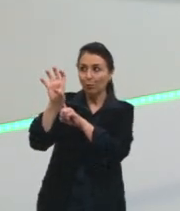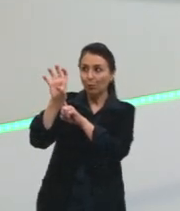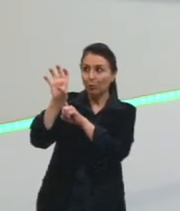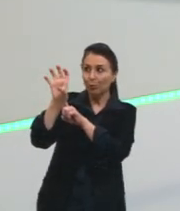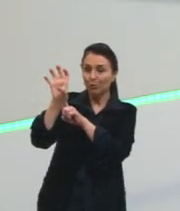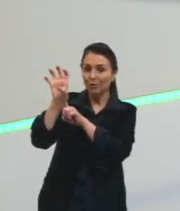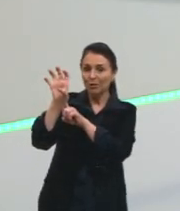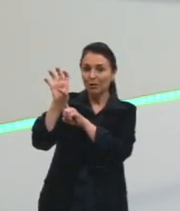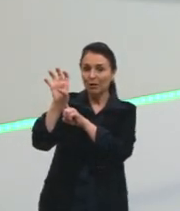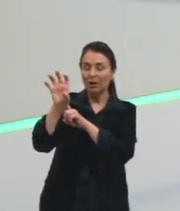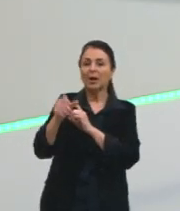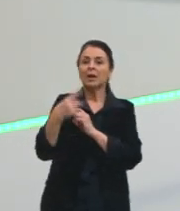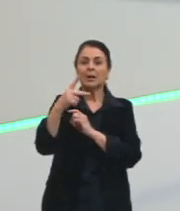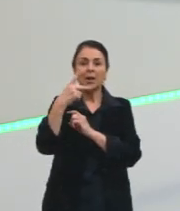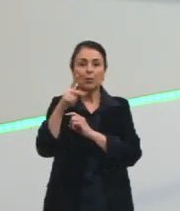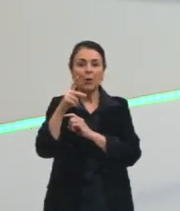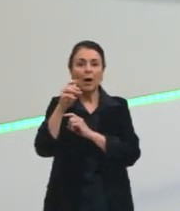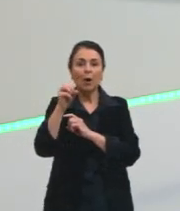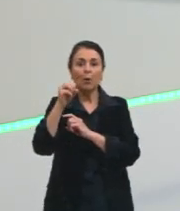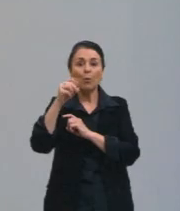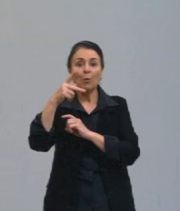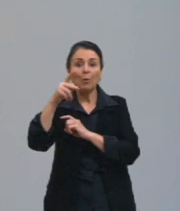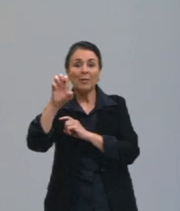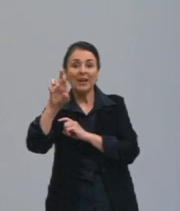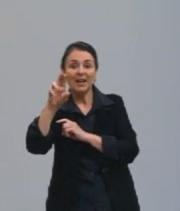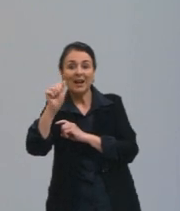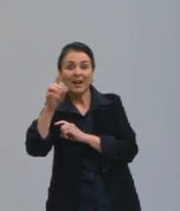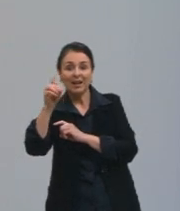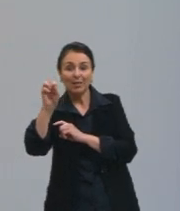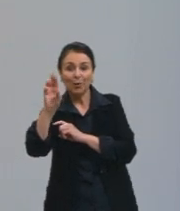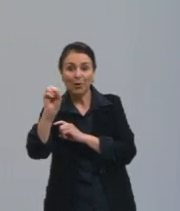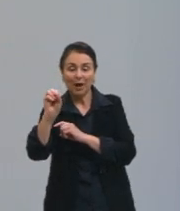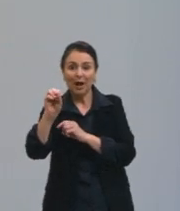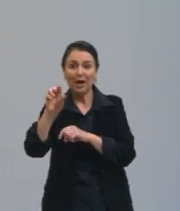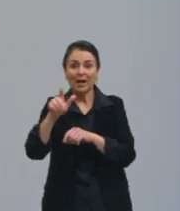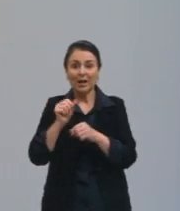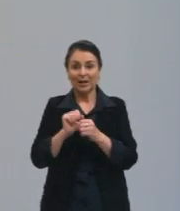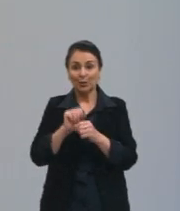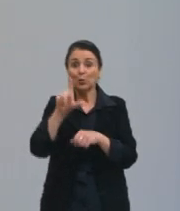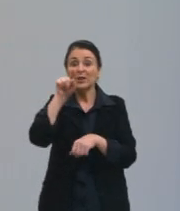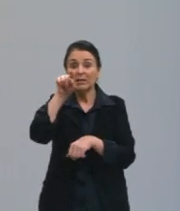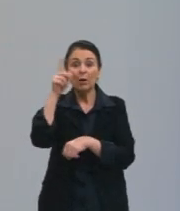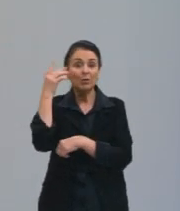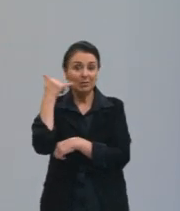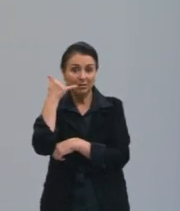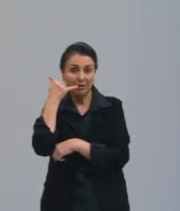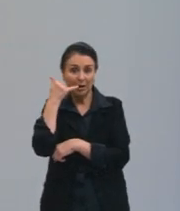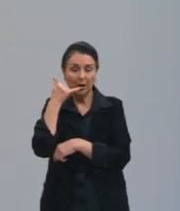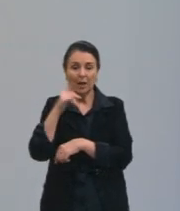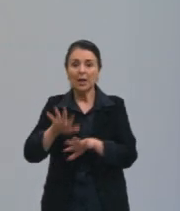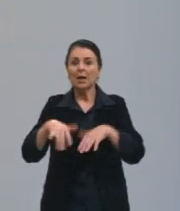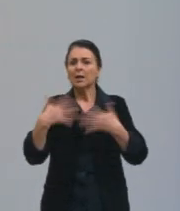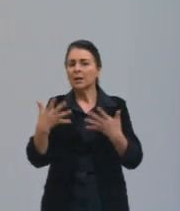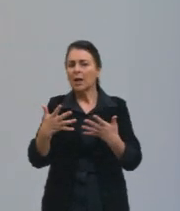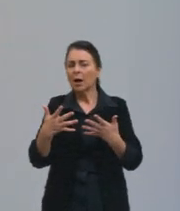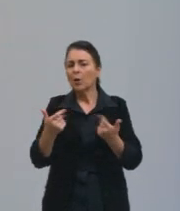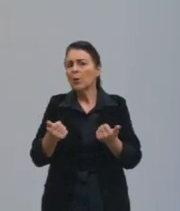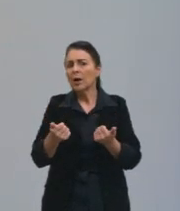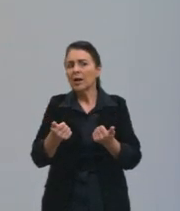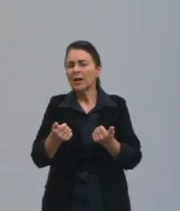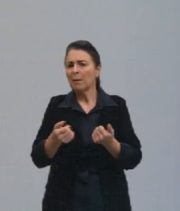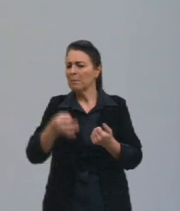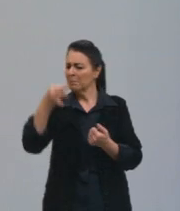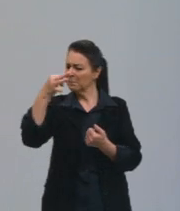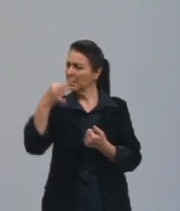operadora, tá, gurizada, da antena da tua operadora. Então, ele é mais preciso, porque tu precisa dessa